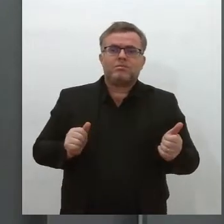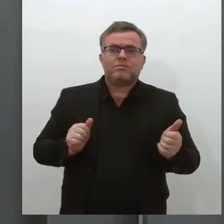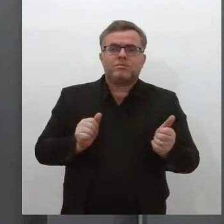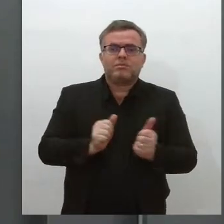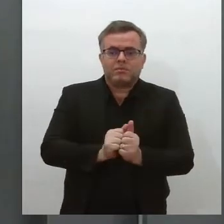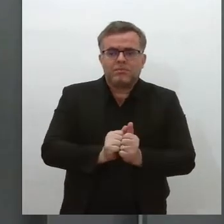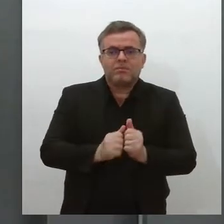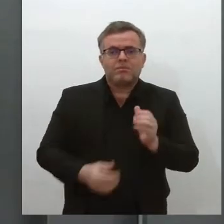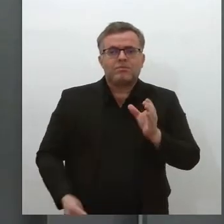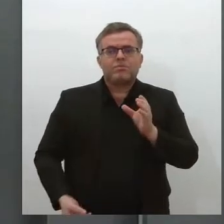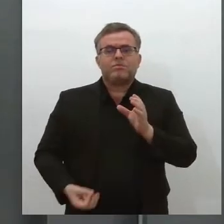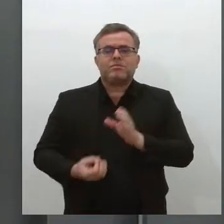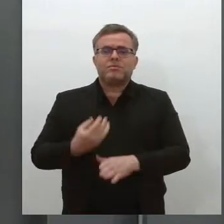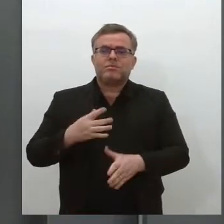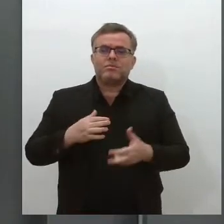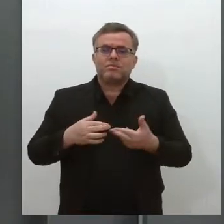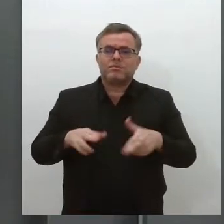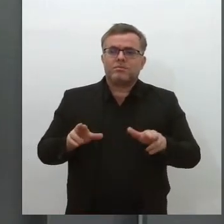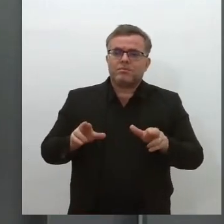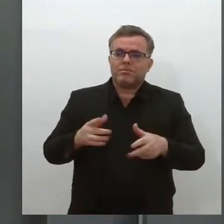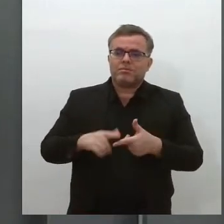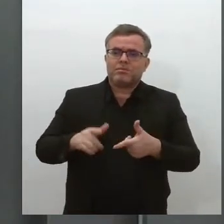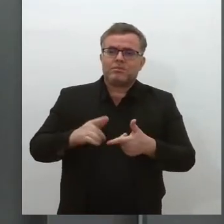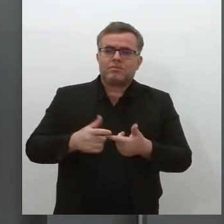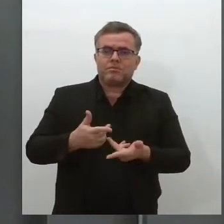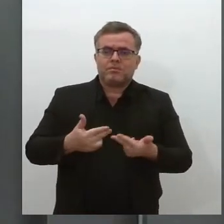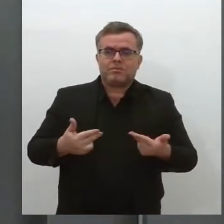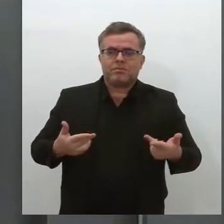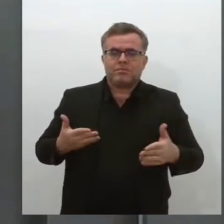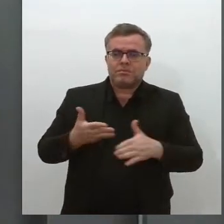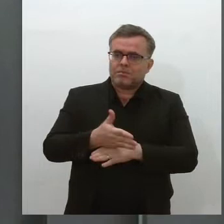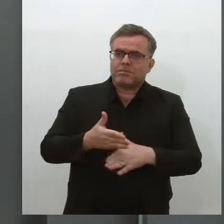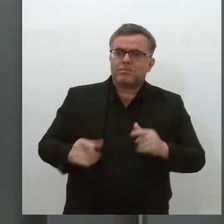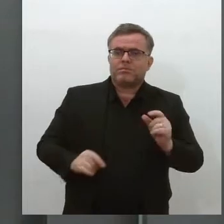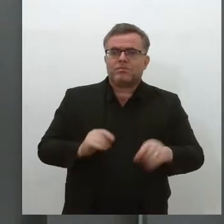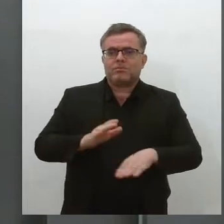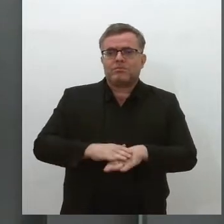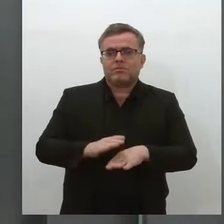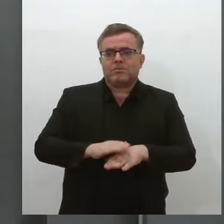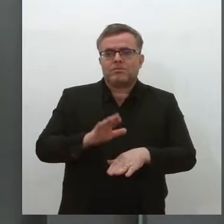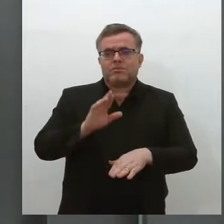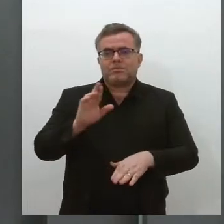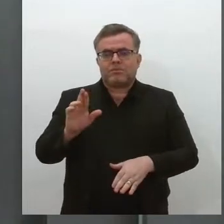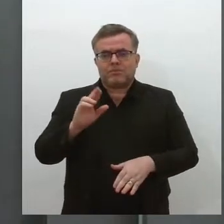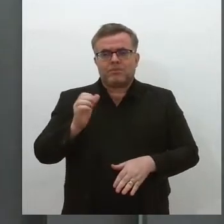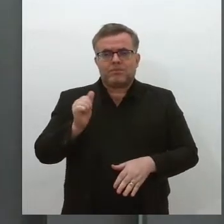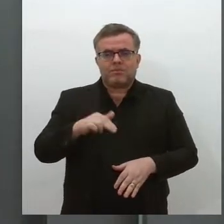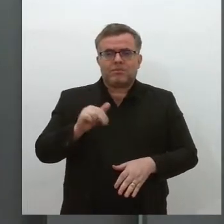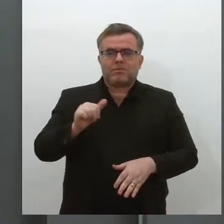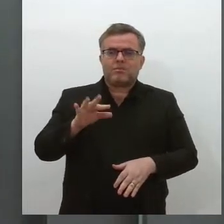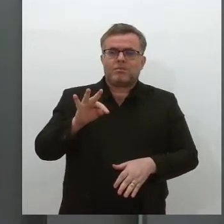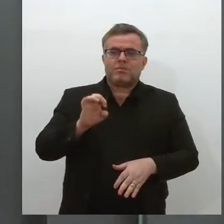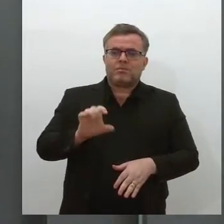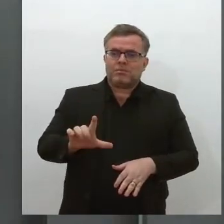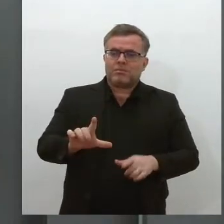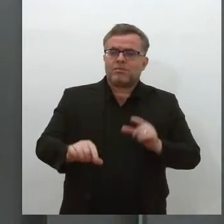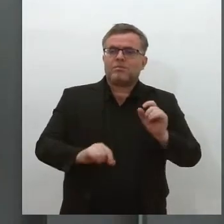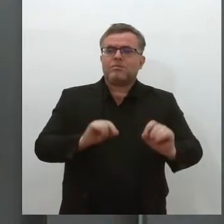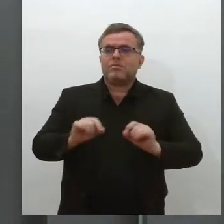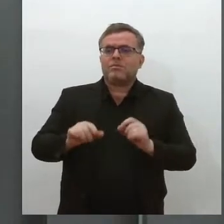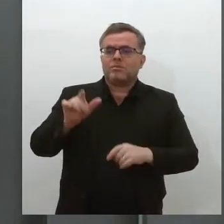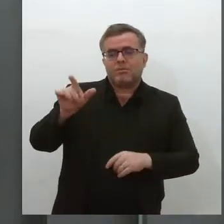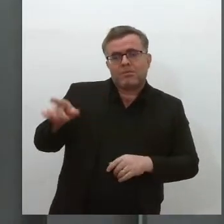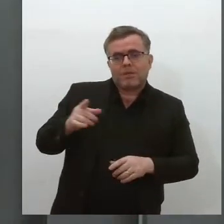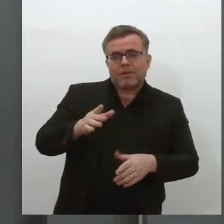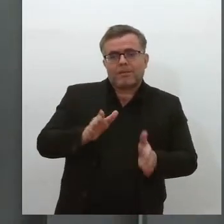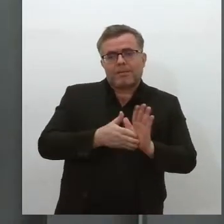Soluções para os Problemas de Interferência, liderado pela Anatel. O cronograma oficial da Anatel prevê a ativação